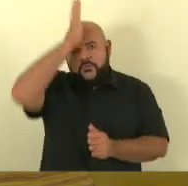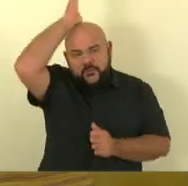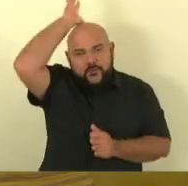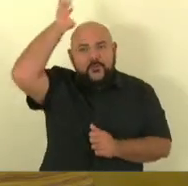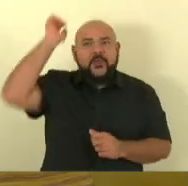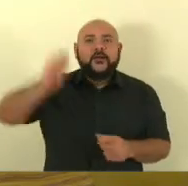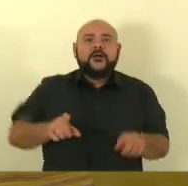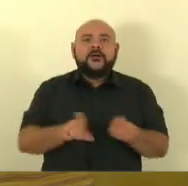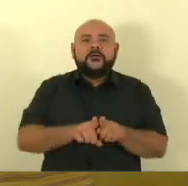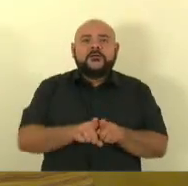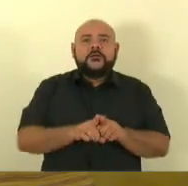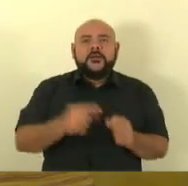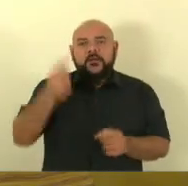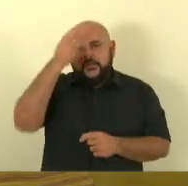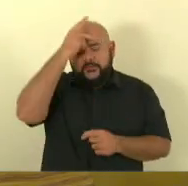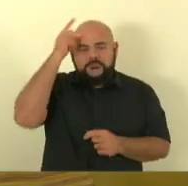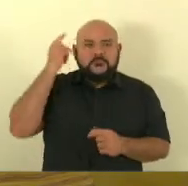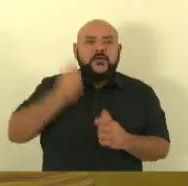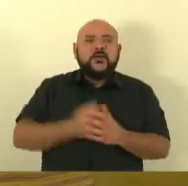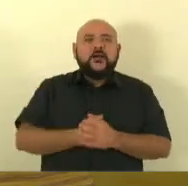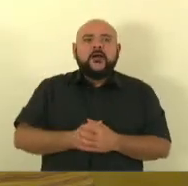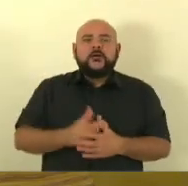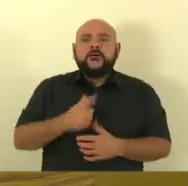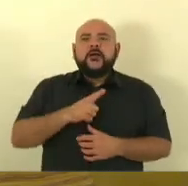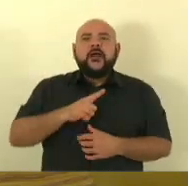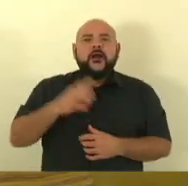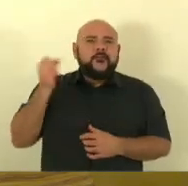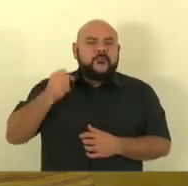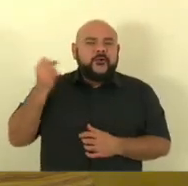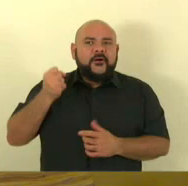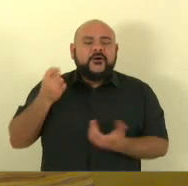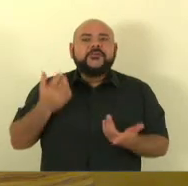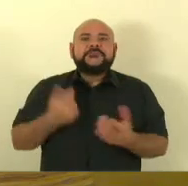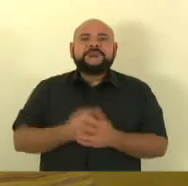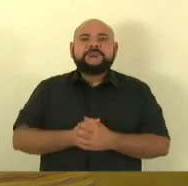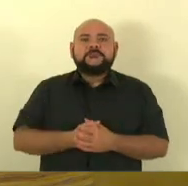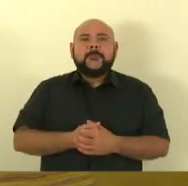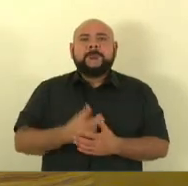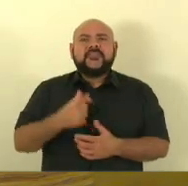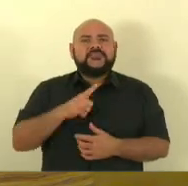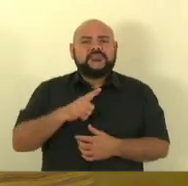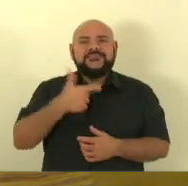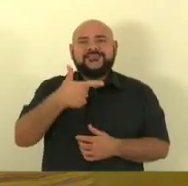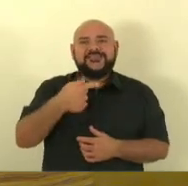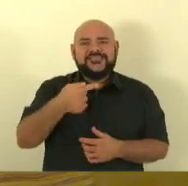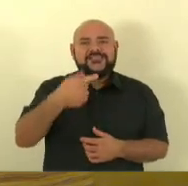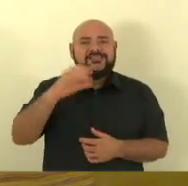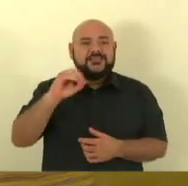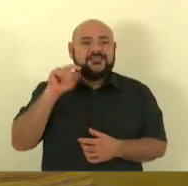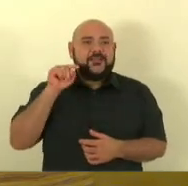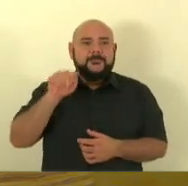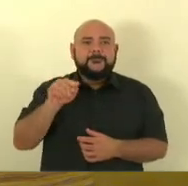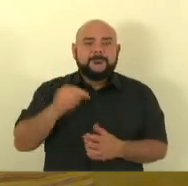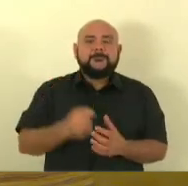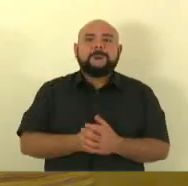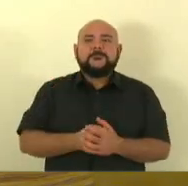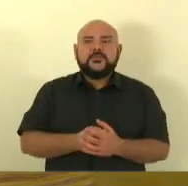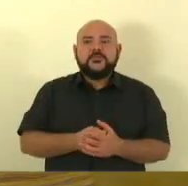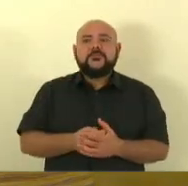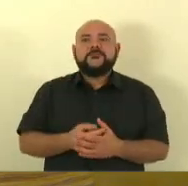pensionistas do Estado do Espírito Santo, em torno de 70 mil cadastros que existem lá, então 70 mil pessoas,